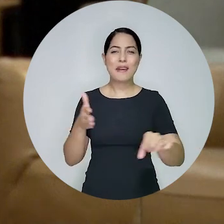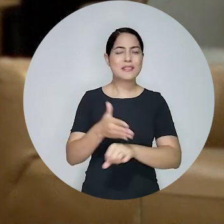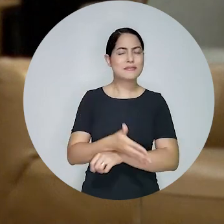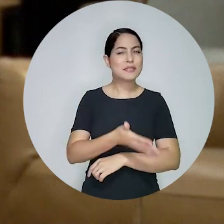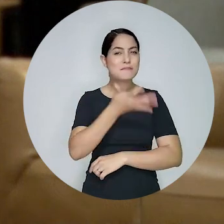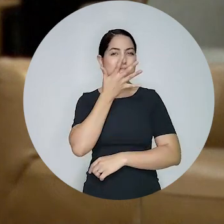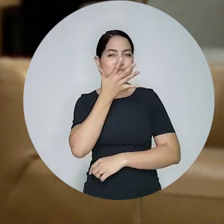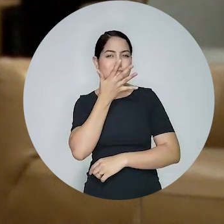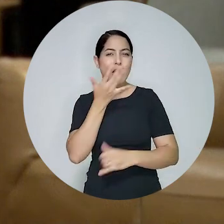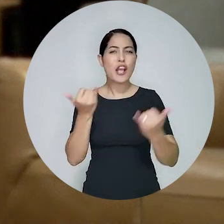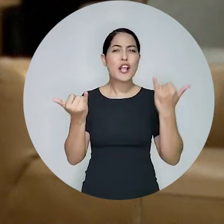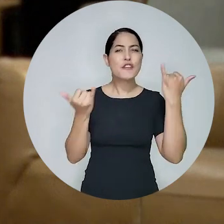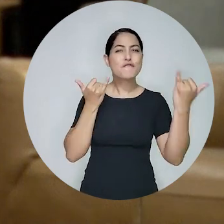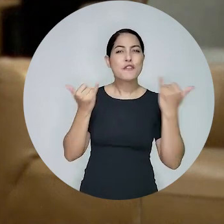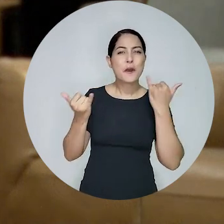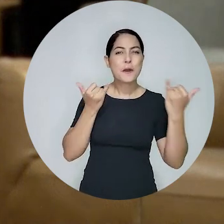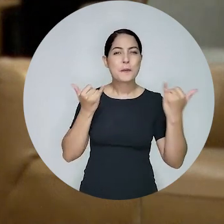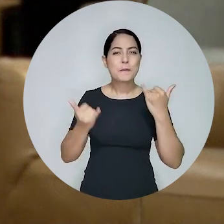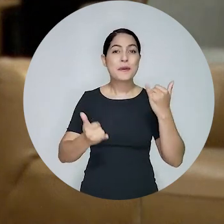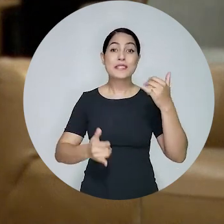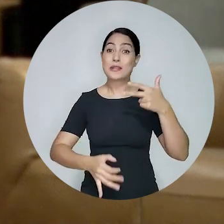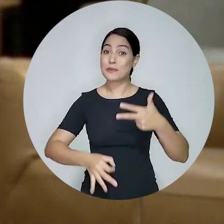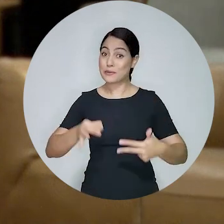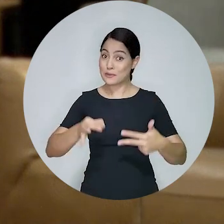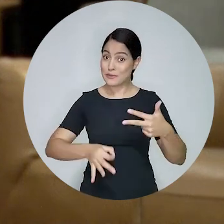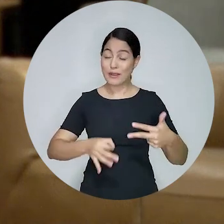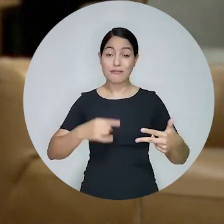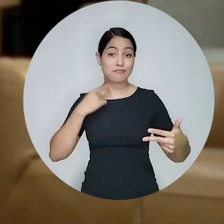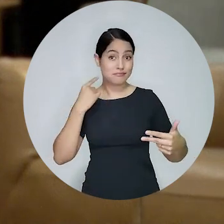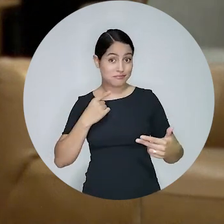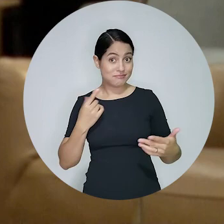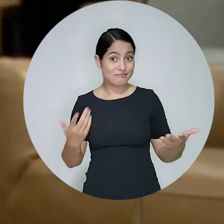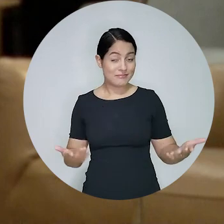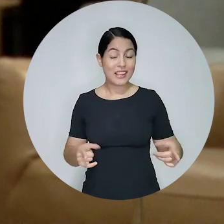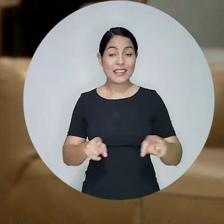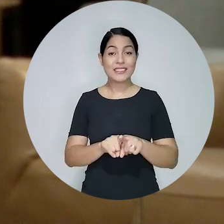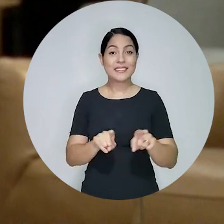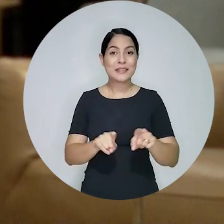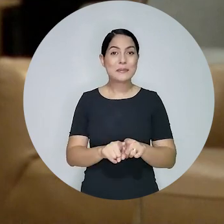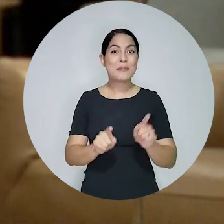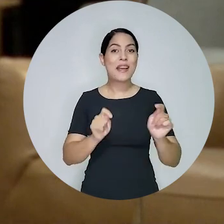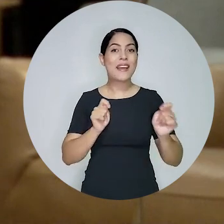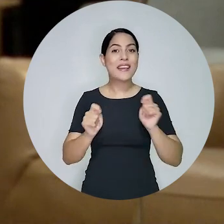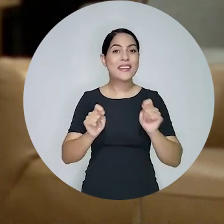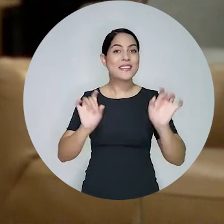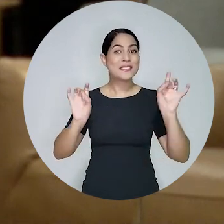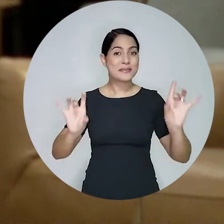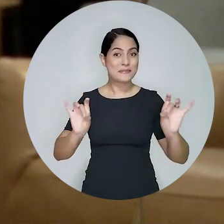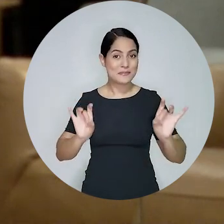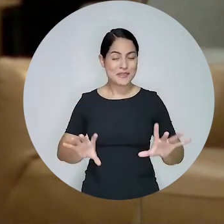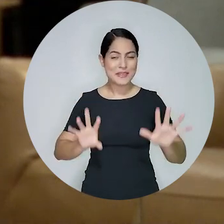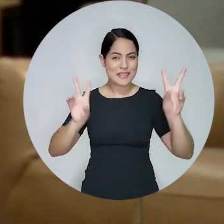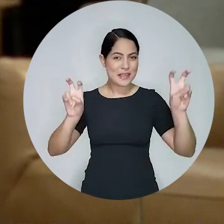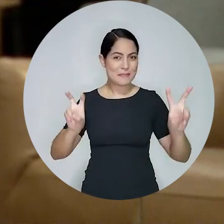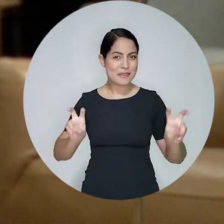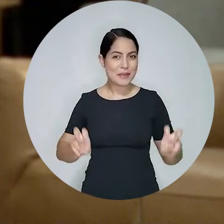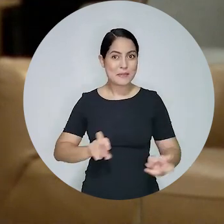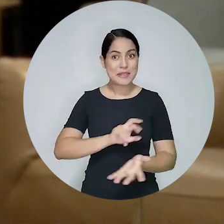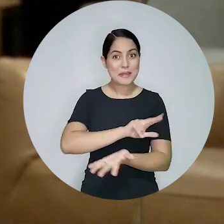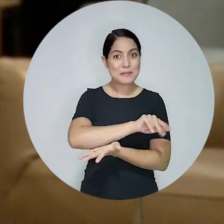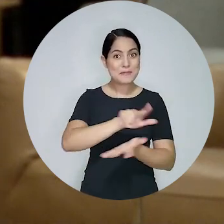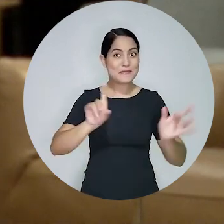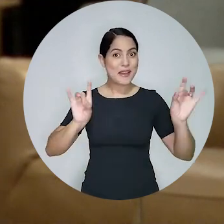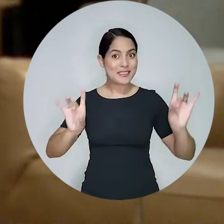Aqui você fica por dentro de todas as informações da advocacia e do judiciário. Além de entrevistas especiais, matérias